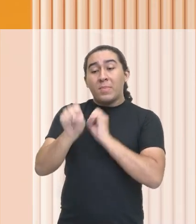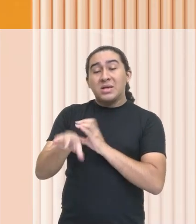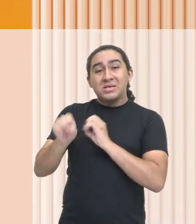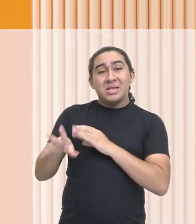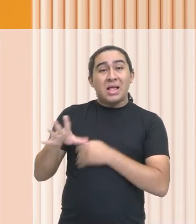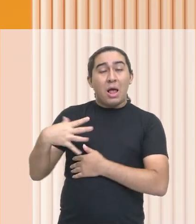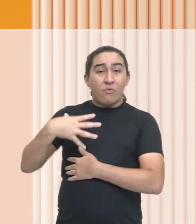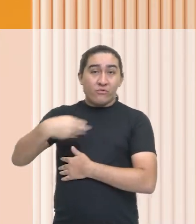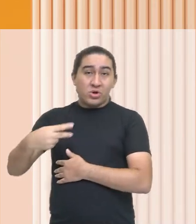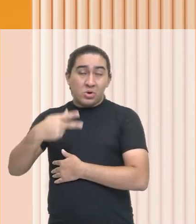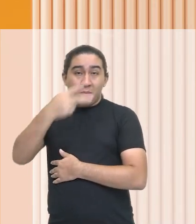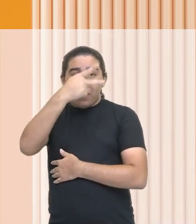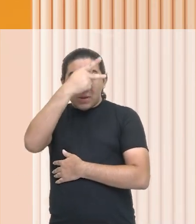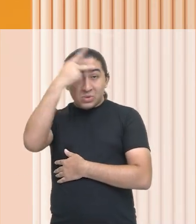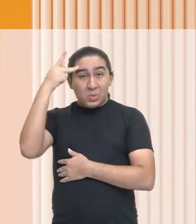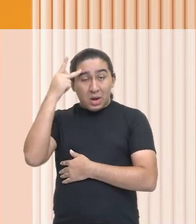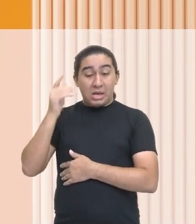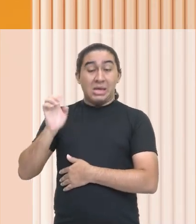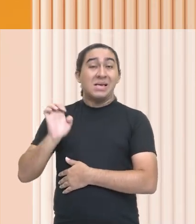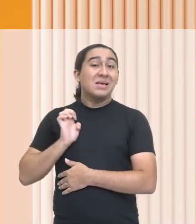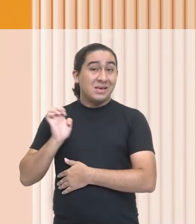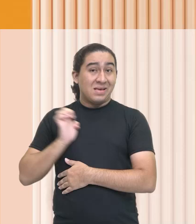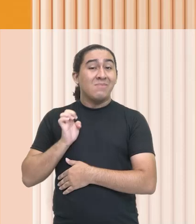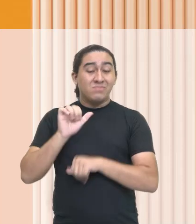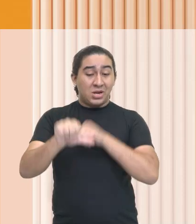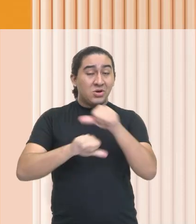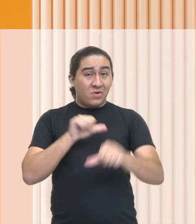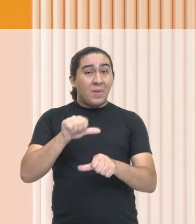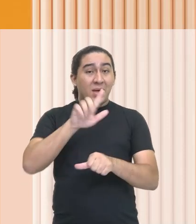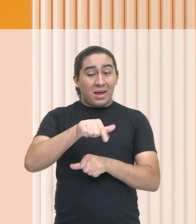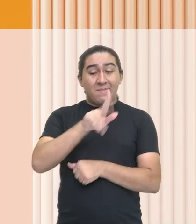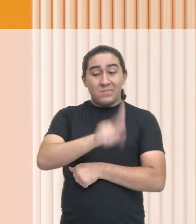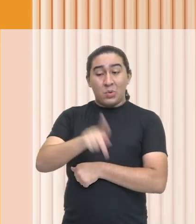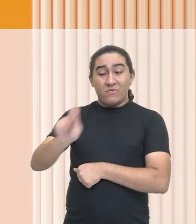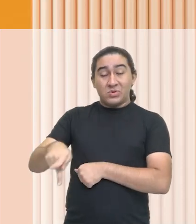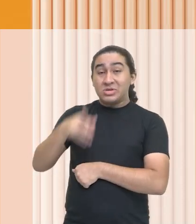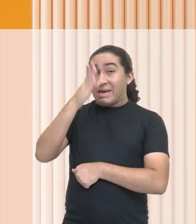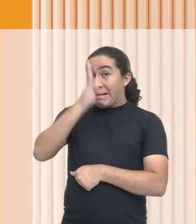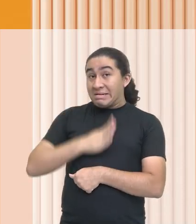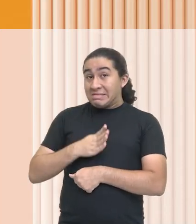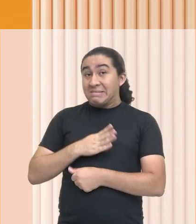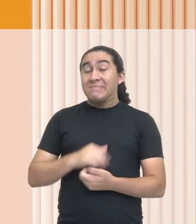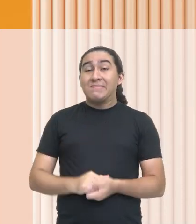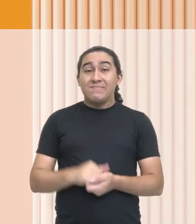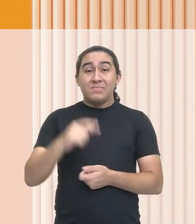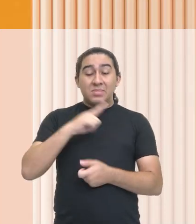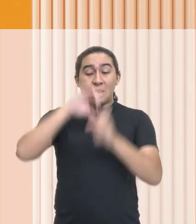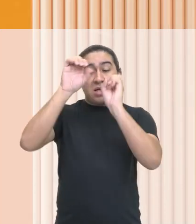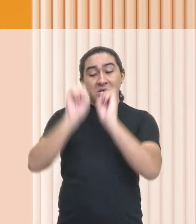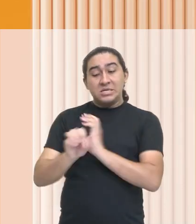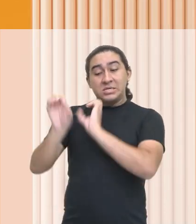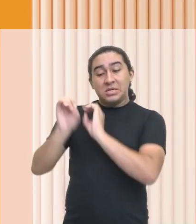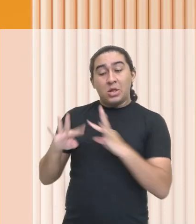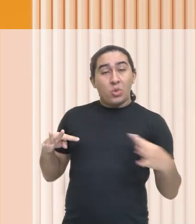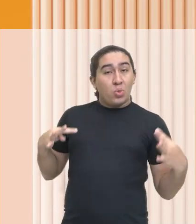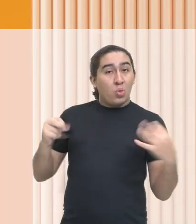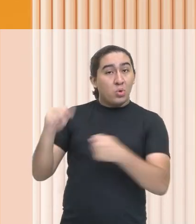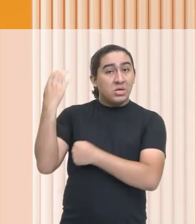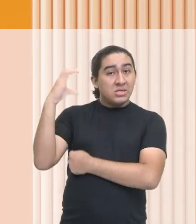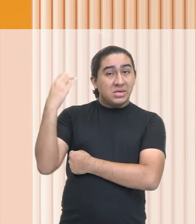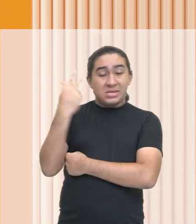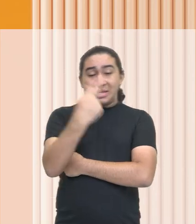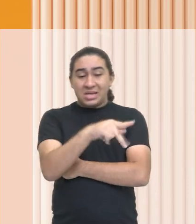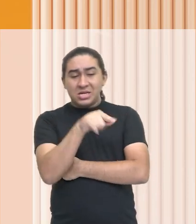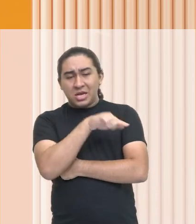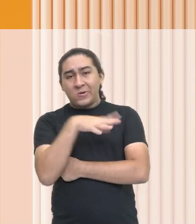pessoas ricas do Império Romano, isso mesmo, e se transformavam em professores. Então, eles iam repassar todo o conhecimento científico de